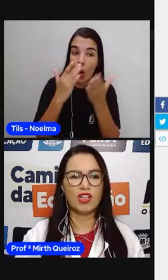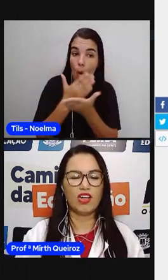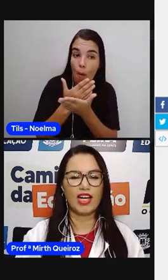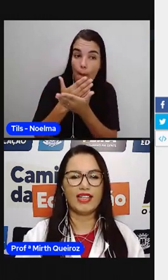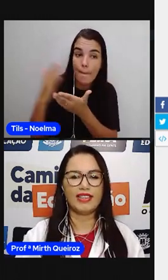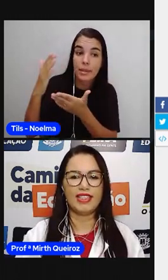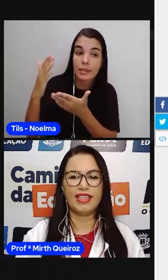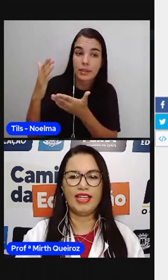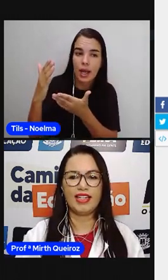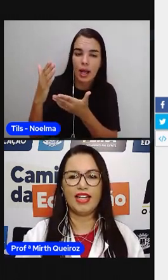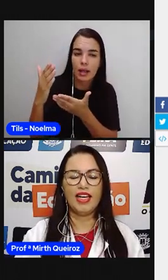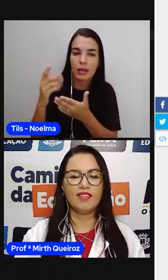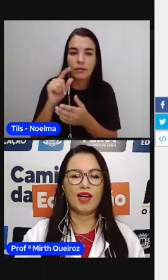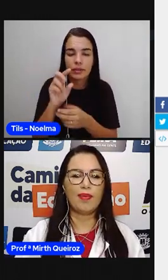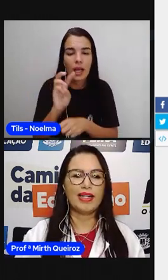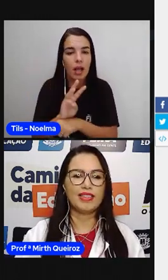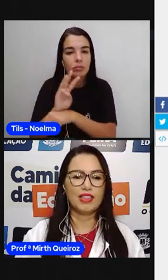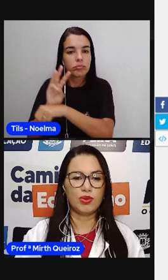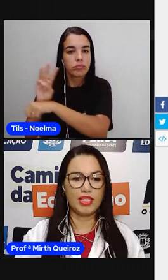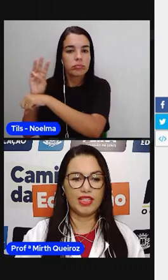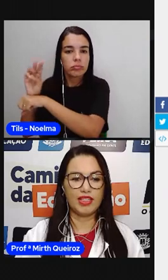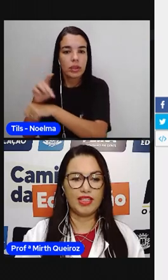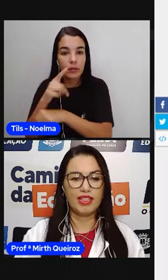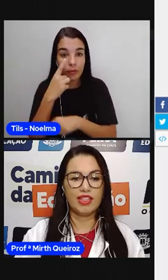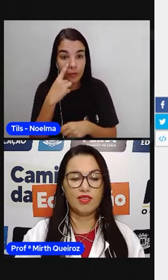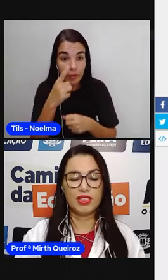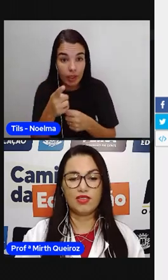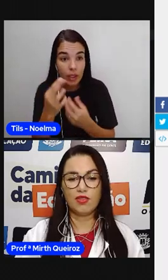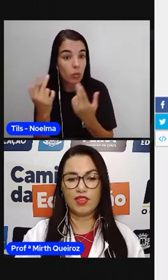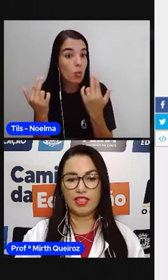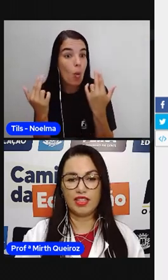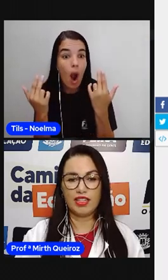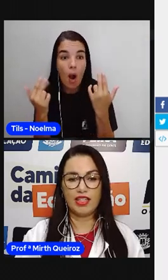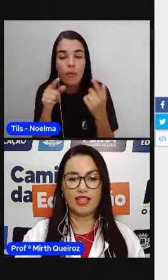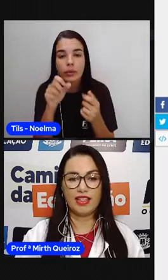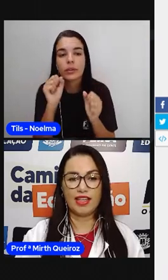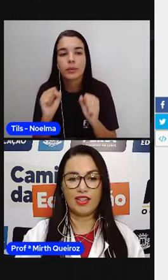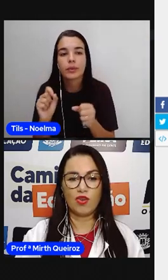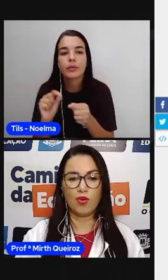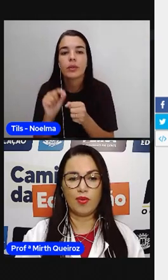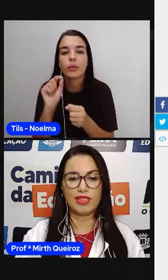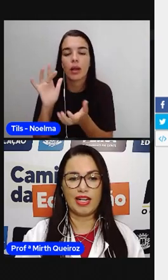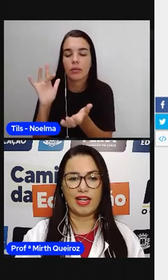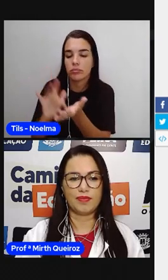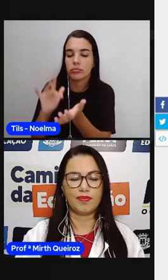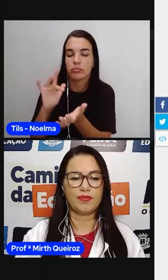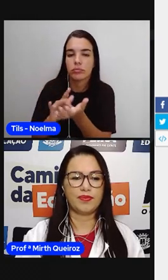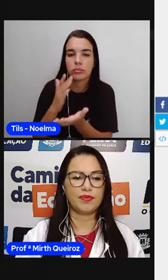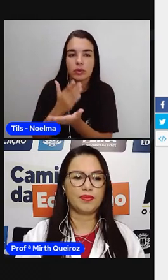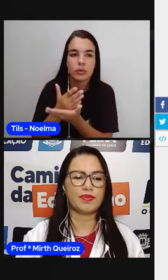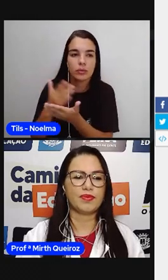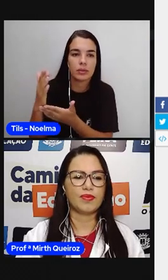Logo que vocês colocarem esse link, vai aparecer isso aqui. Então, vocês vão vir aqui, clicar em começar.